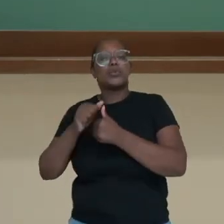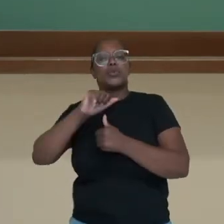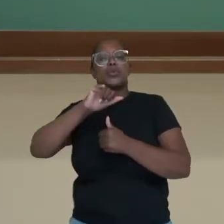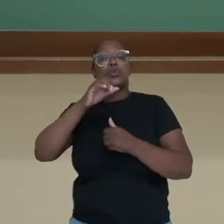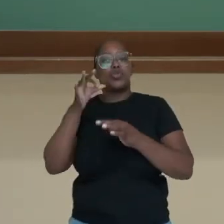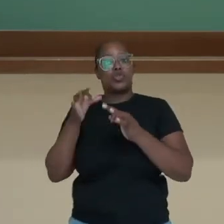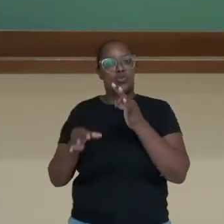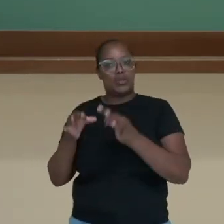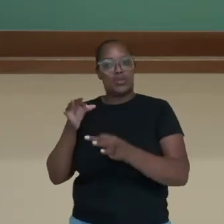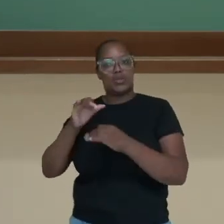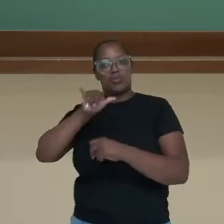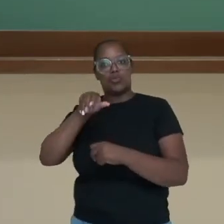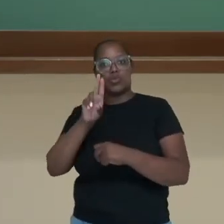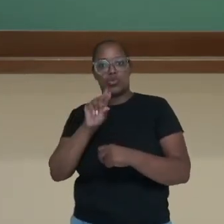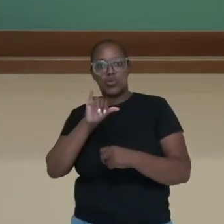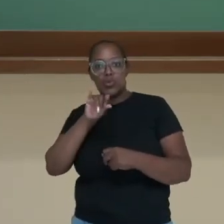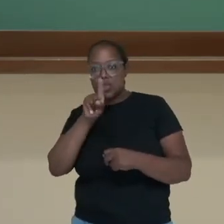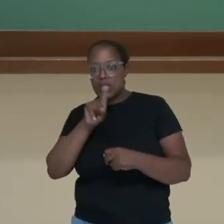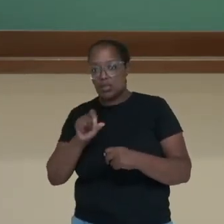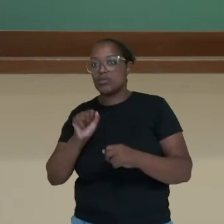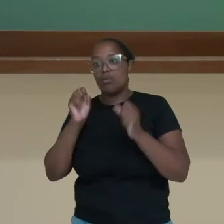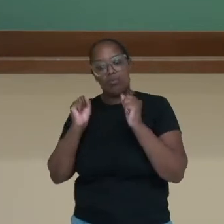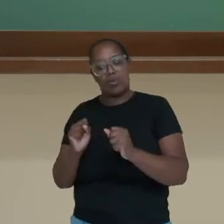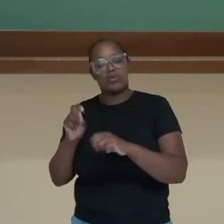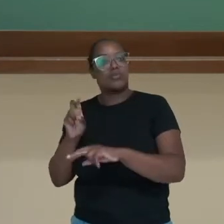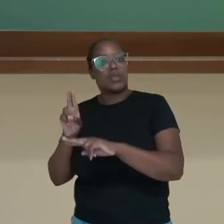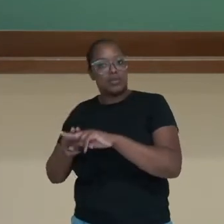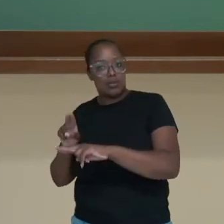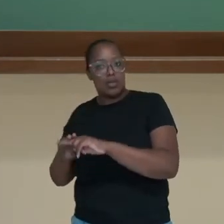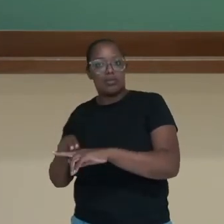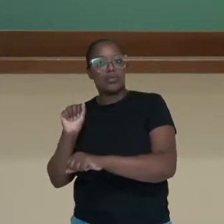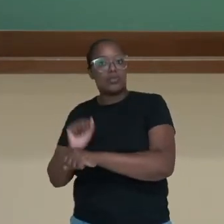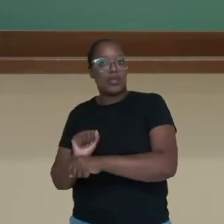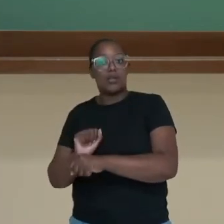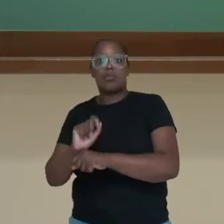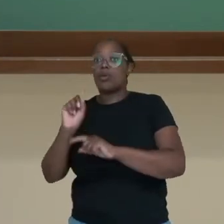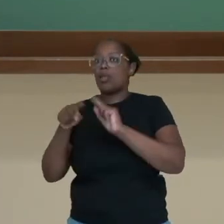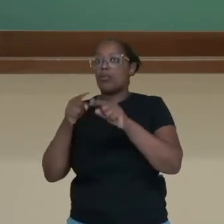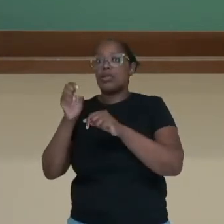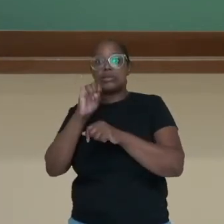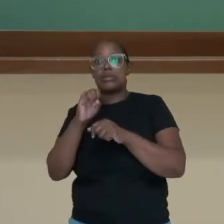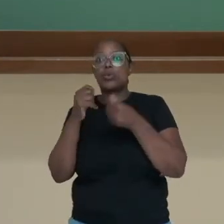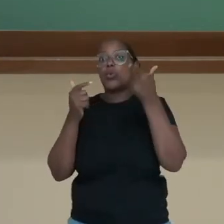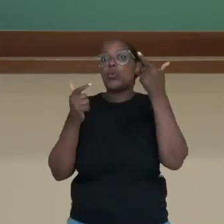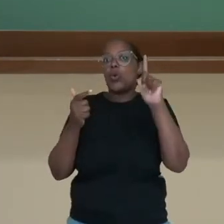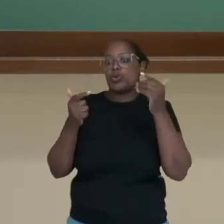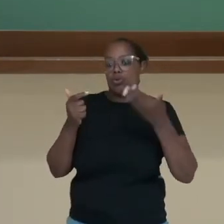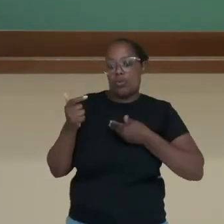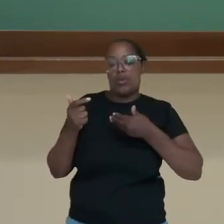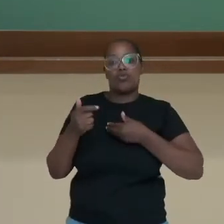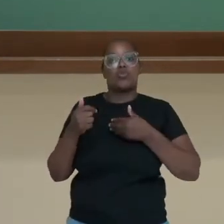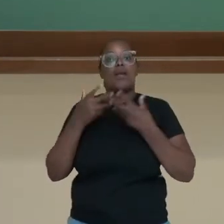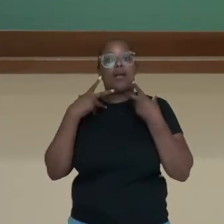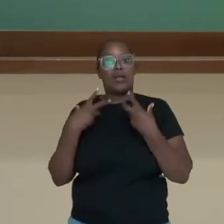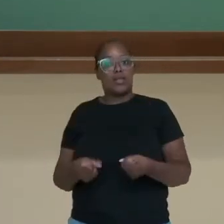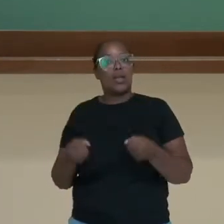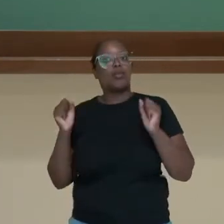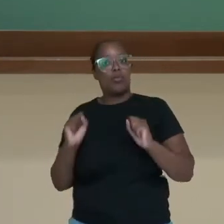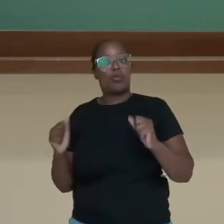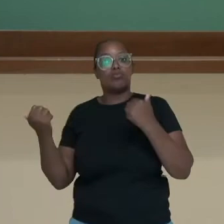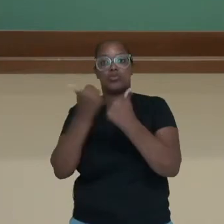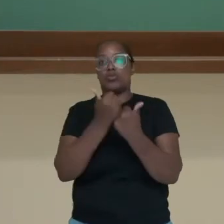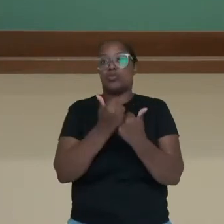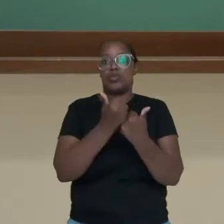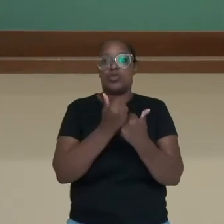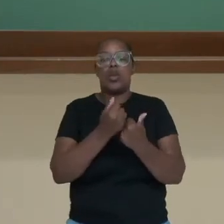ele pode então adentrar no jogo. lembrando que ao longo de quatro, ao longo de cada setes é